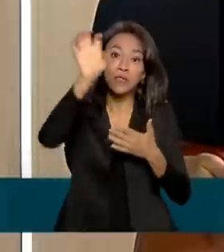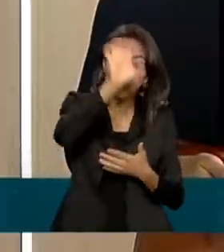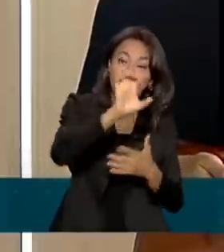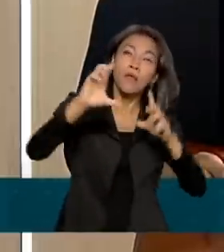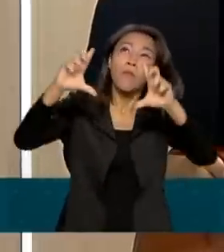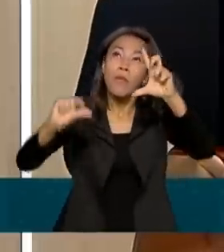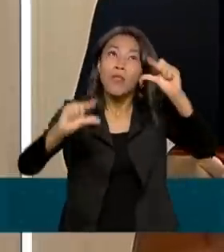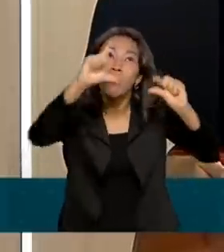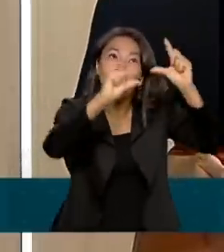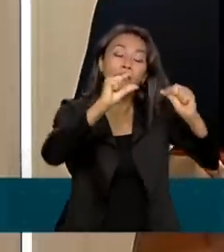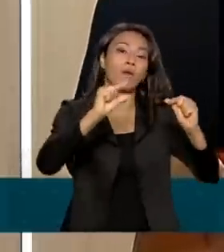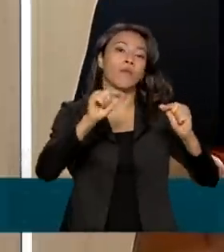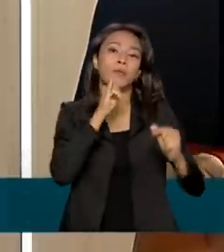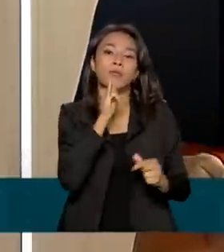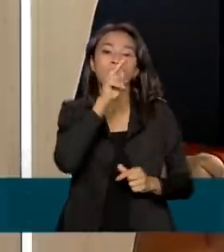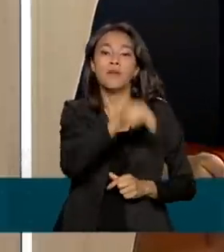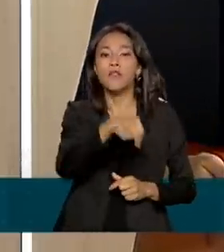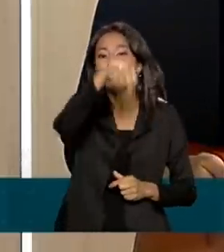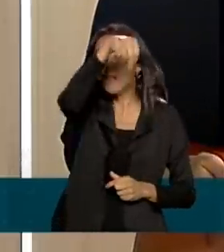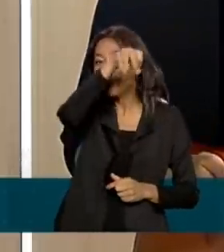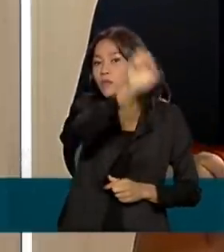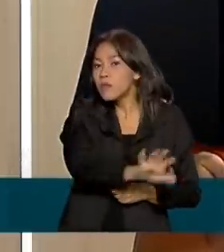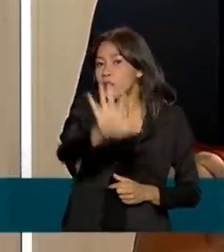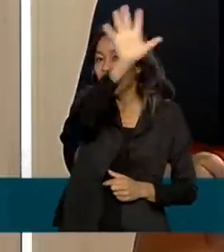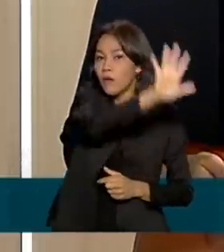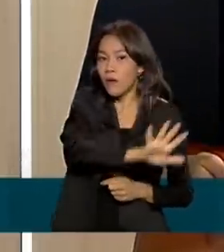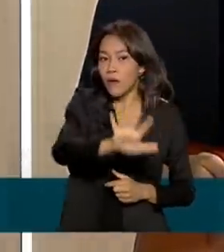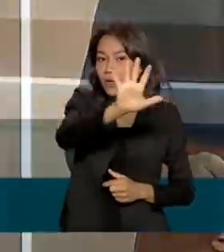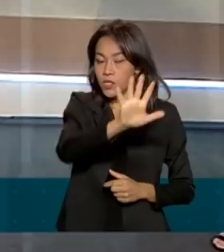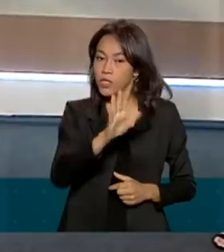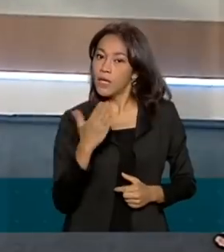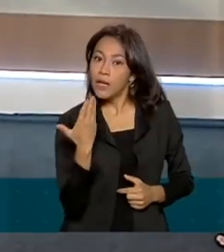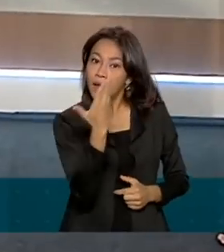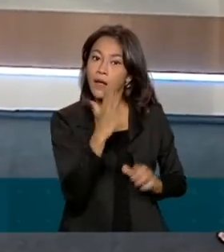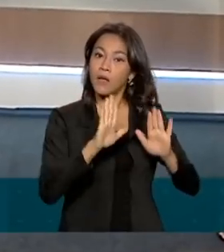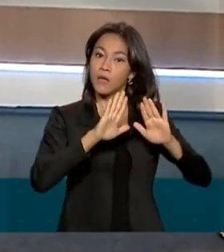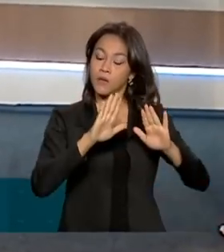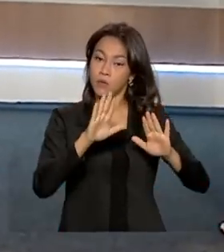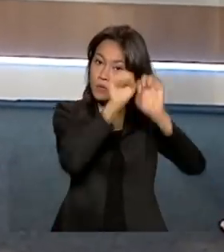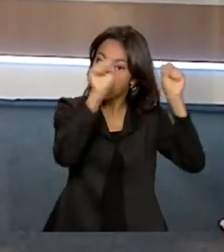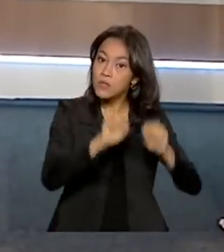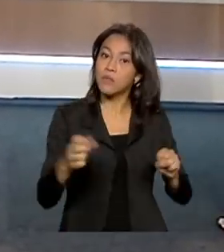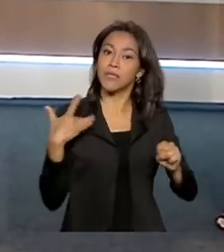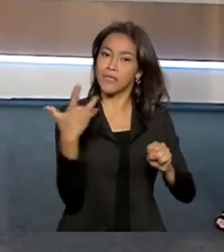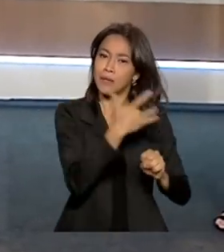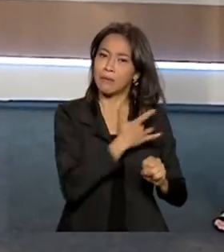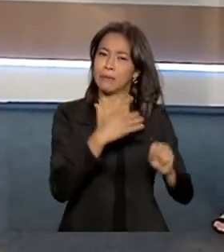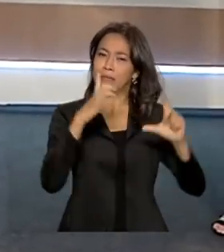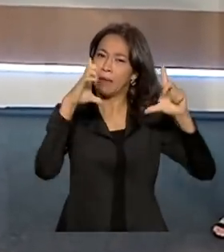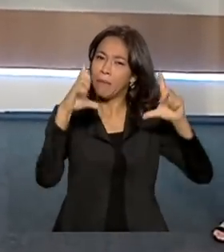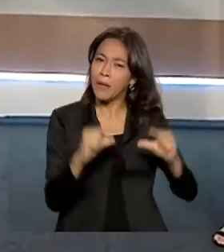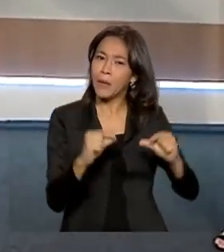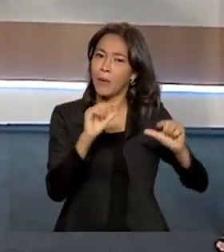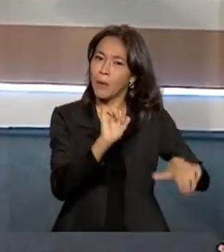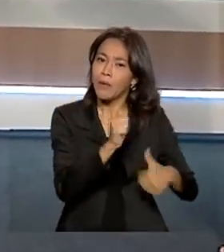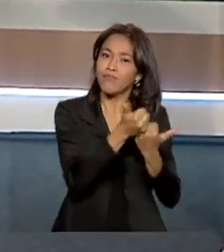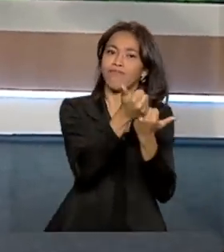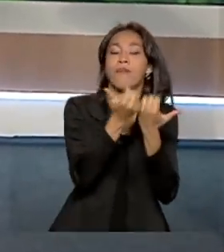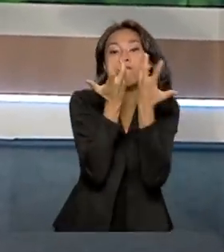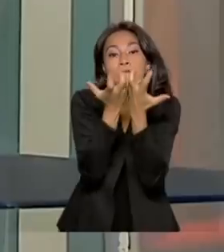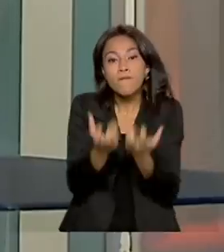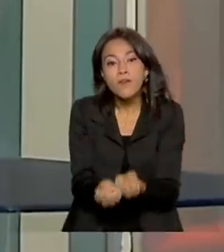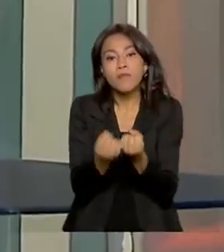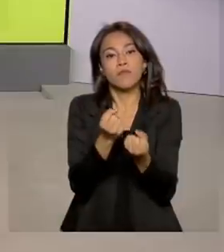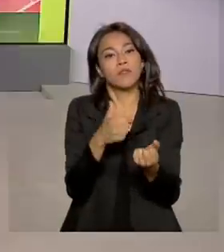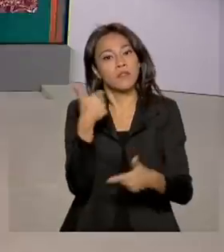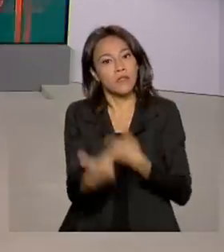na região norte. A capacidade de resposta do sistema de saúde nesses locais é menor. Então, no momento, vamos trabalhar com